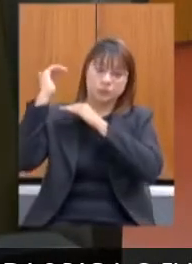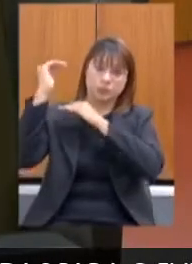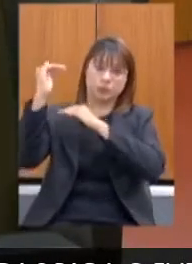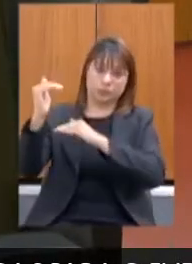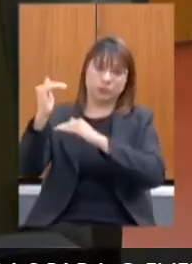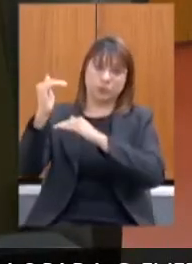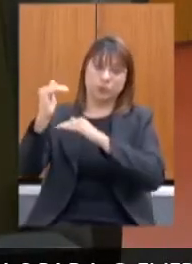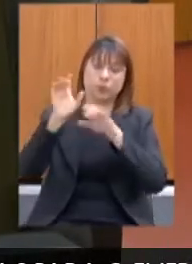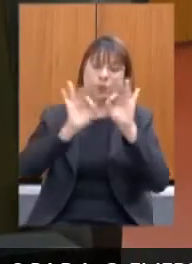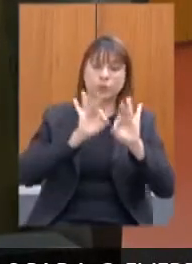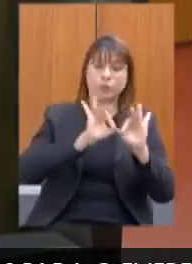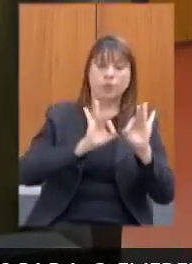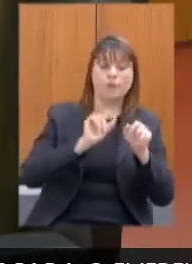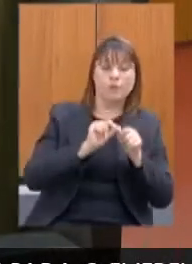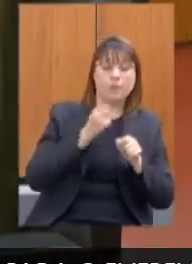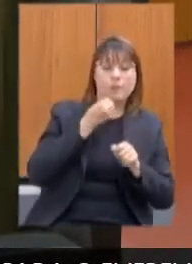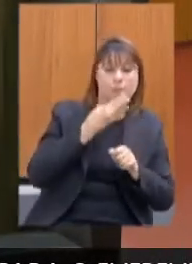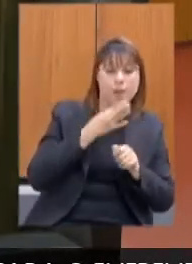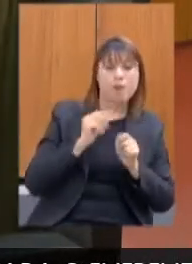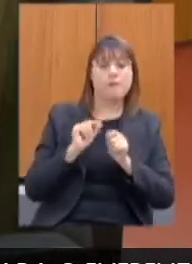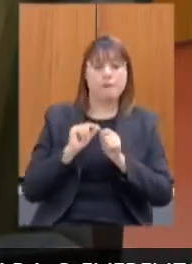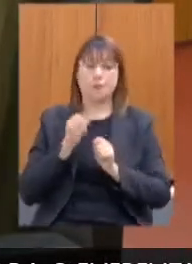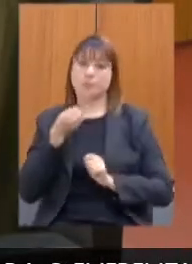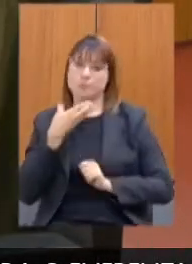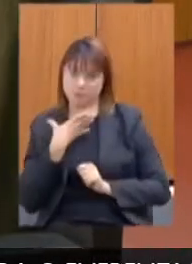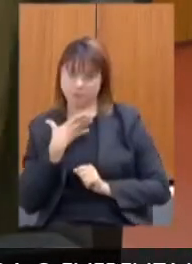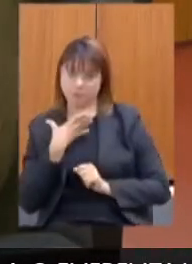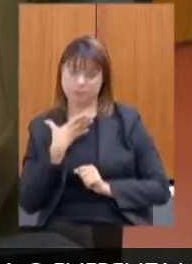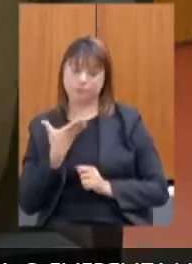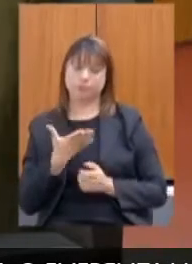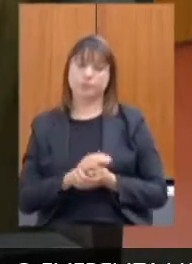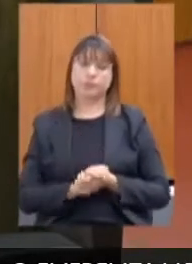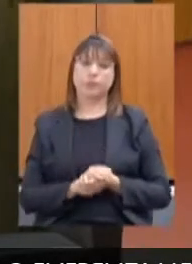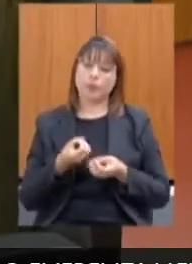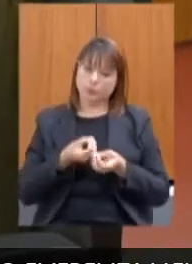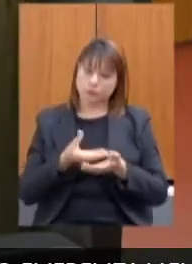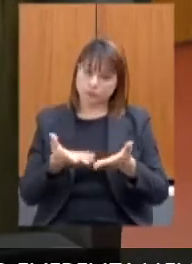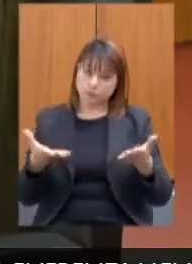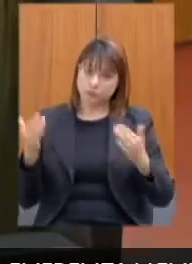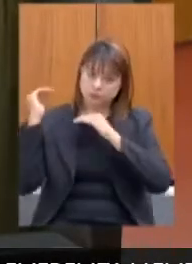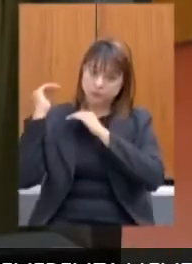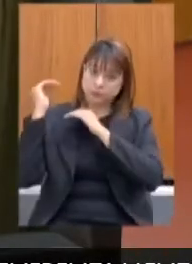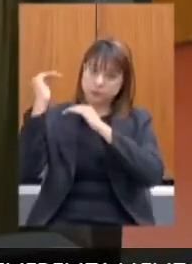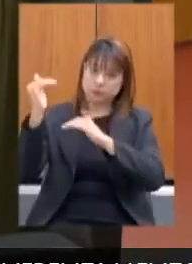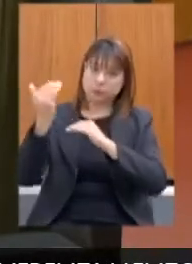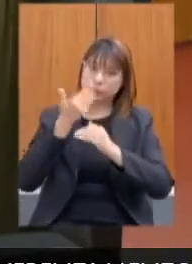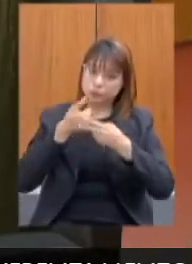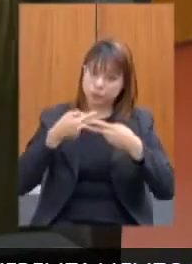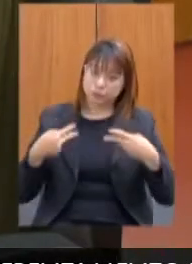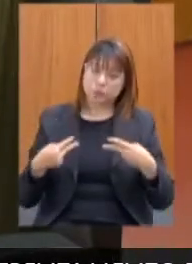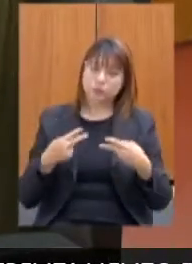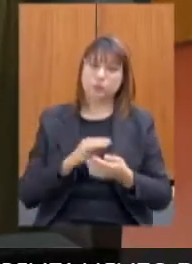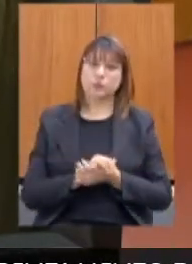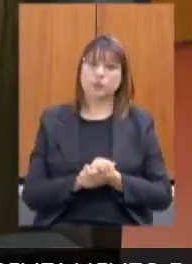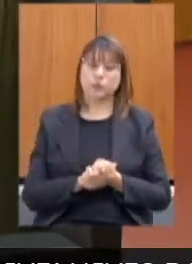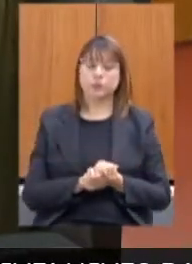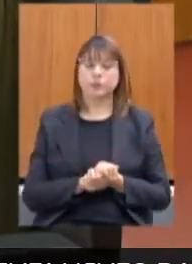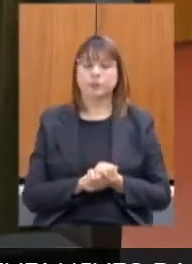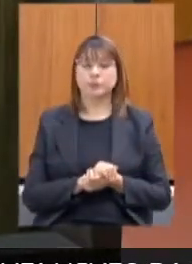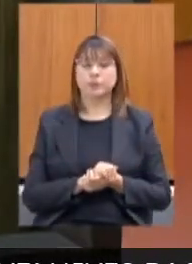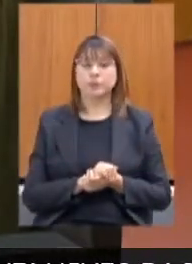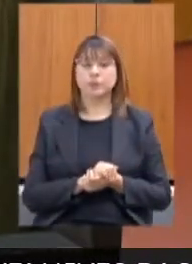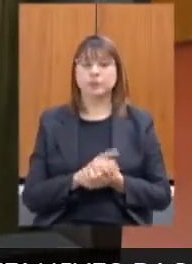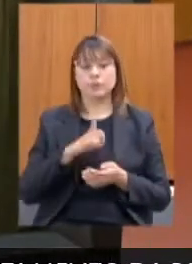Bem Faz Bem. Então, como nós recebemos doações, nós distribuímos isso para os municípios, através de um termo de